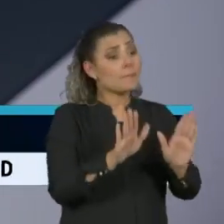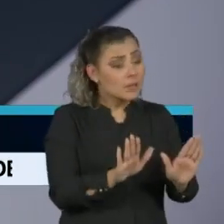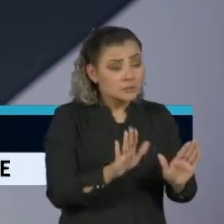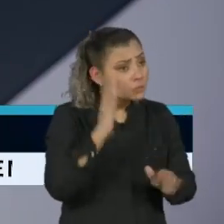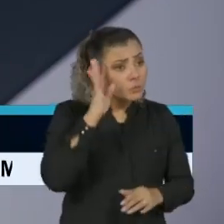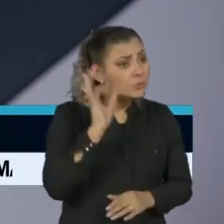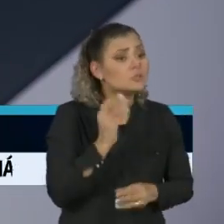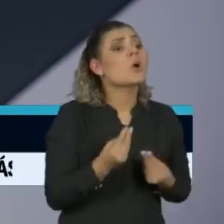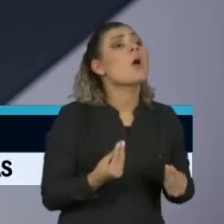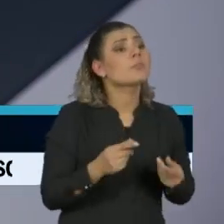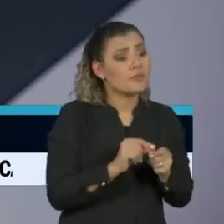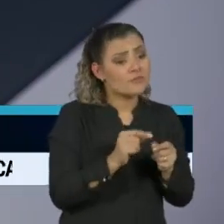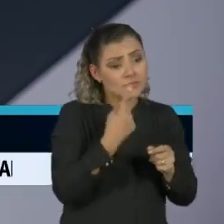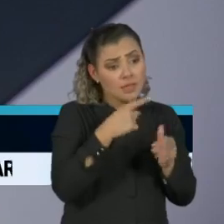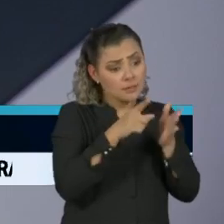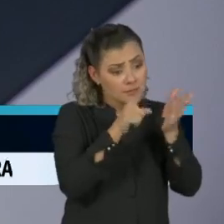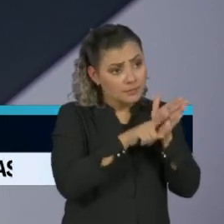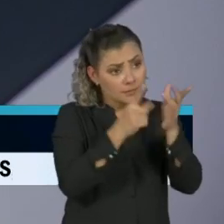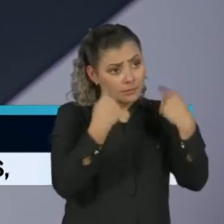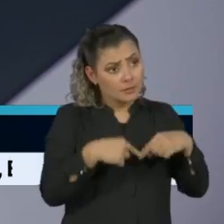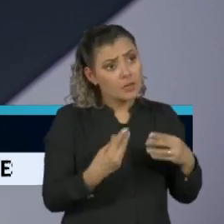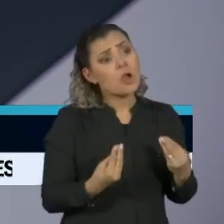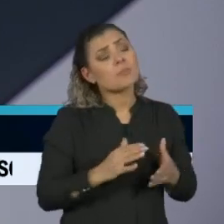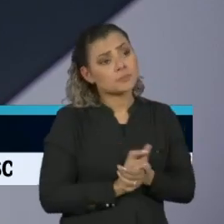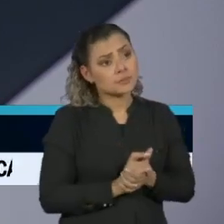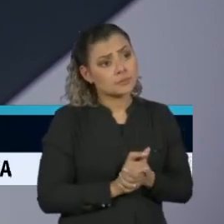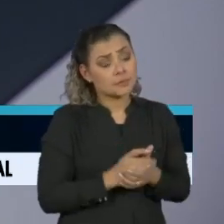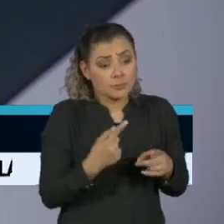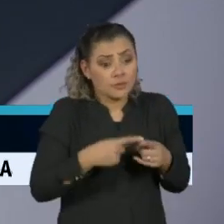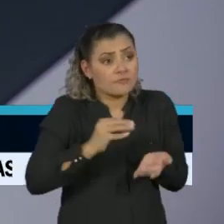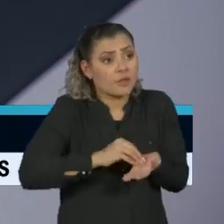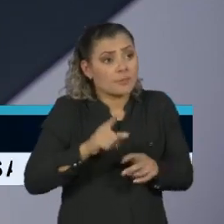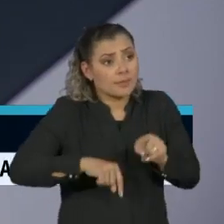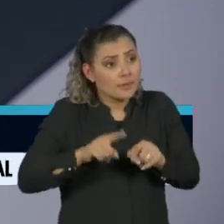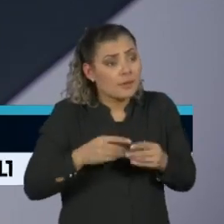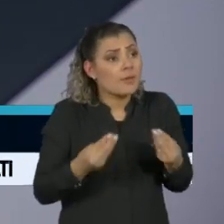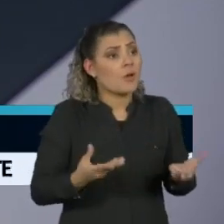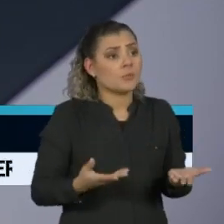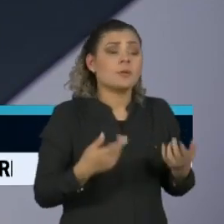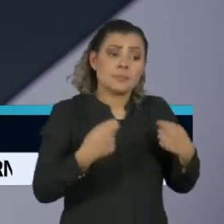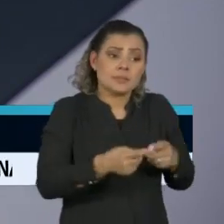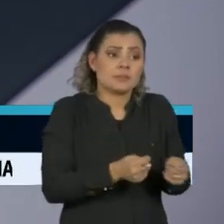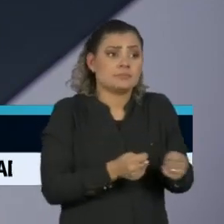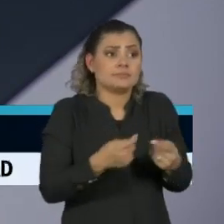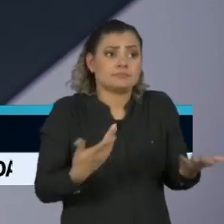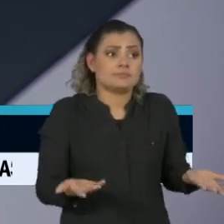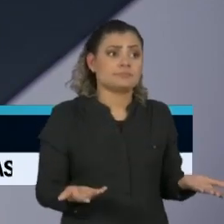como, do ponto de vista de ter o recurso e racionalizar o recurso que a gente tem.